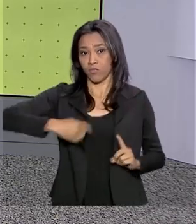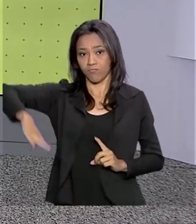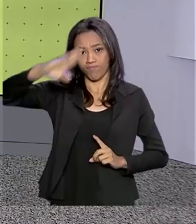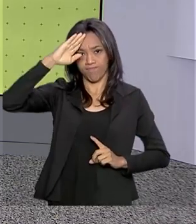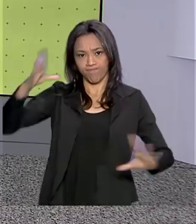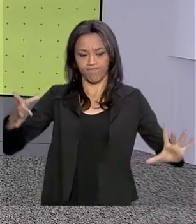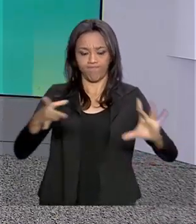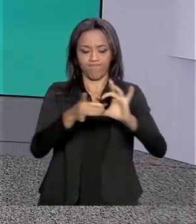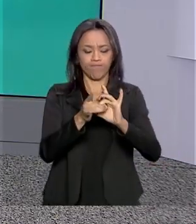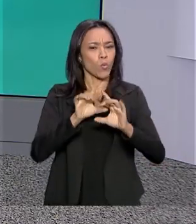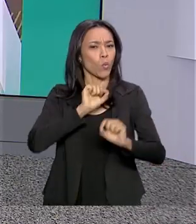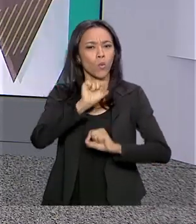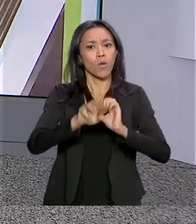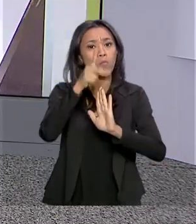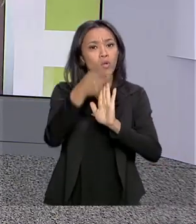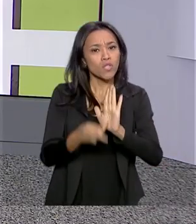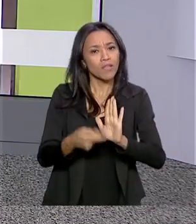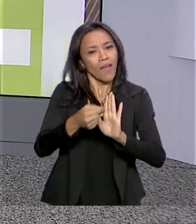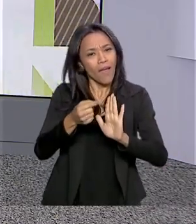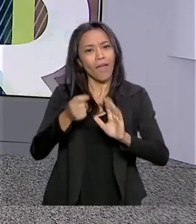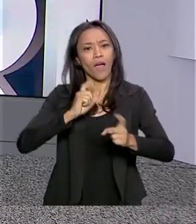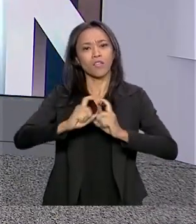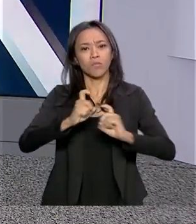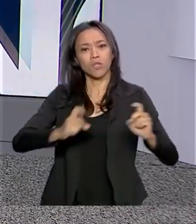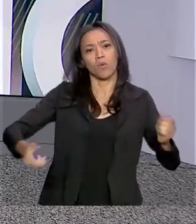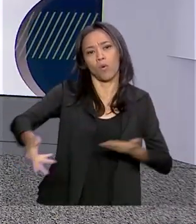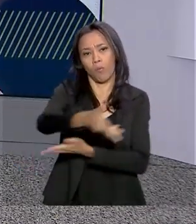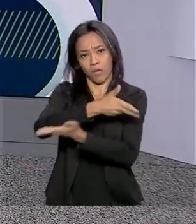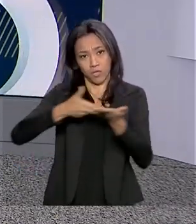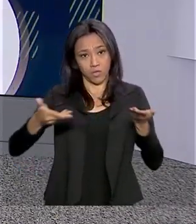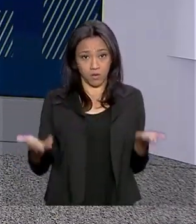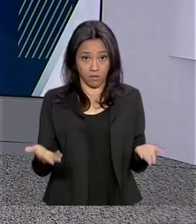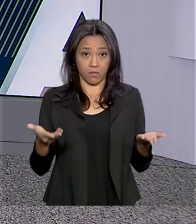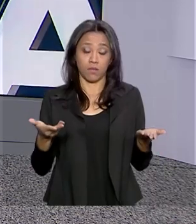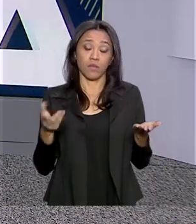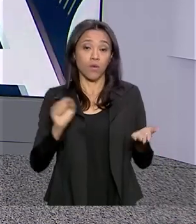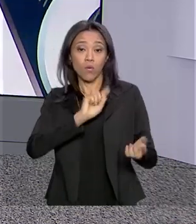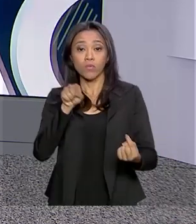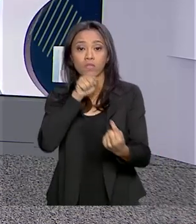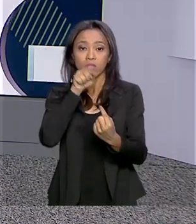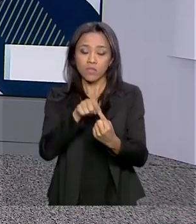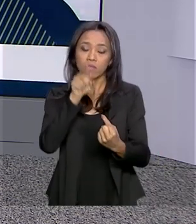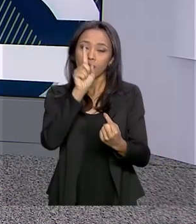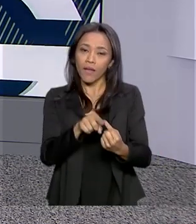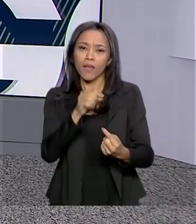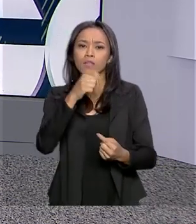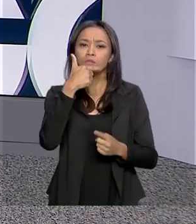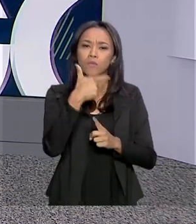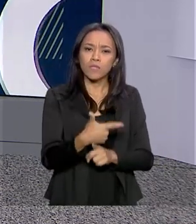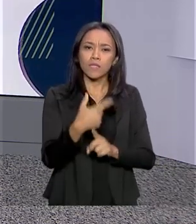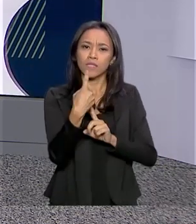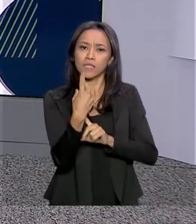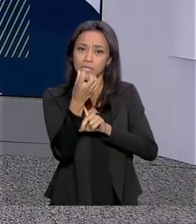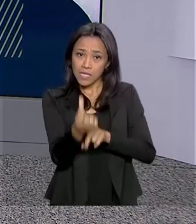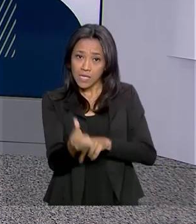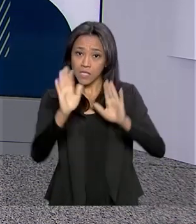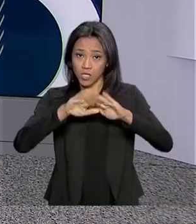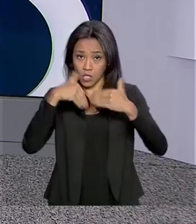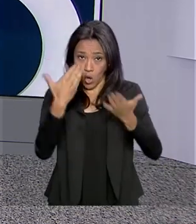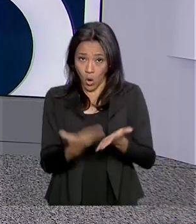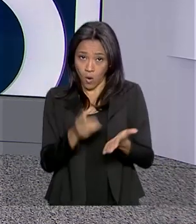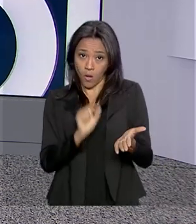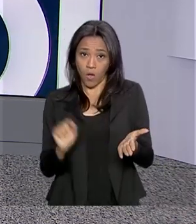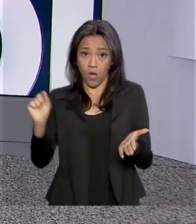O projeto prevê uma gestão compartilhada entre civis e militares. A meta é implantar 217 escolas